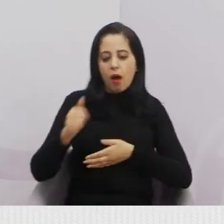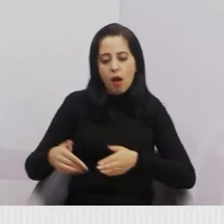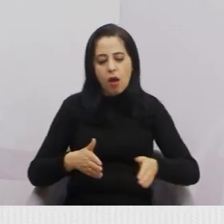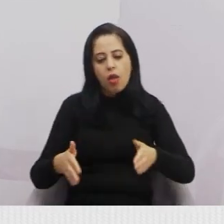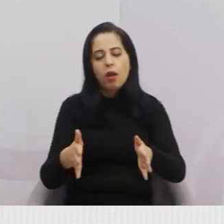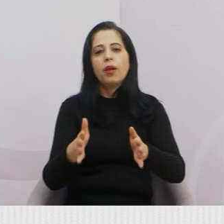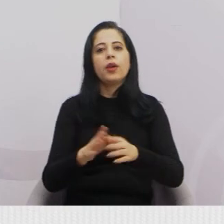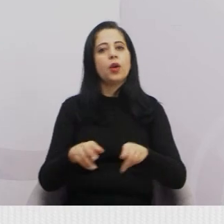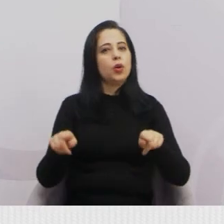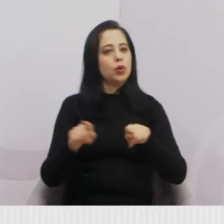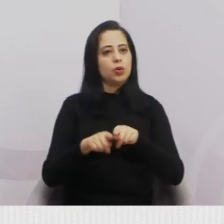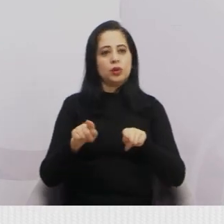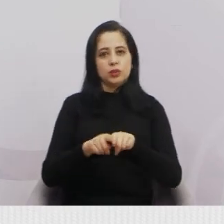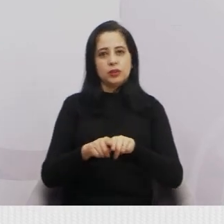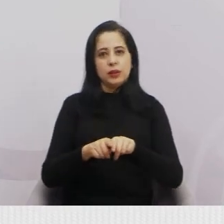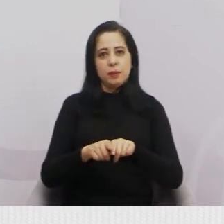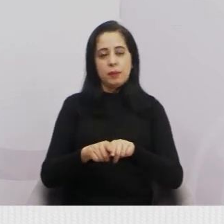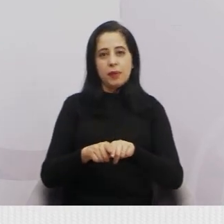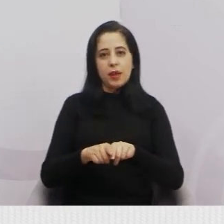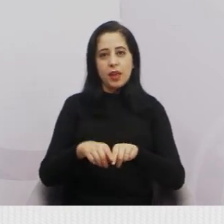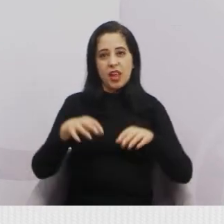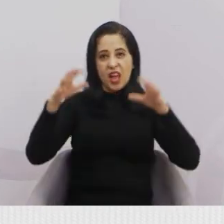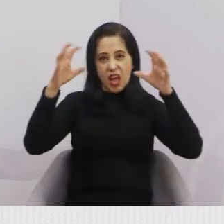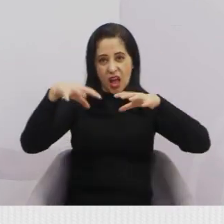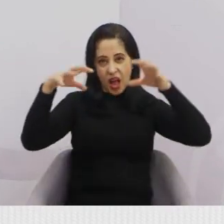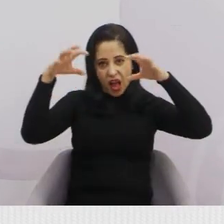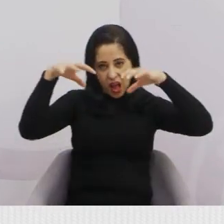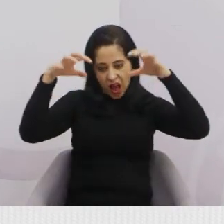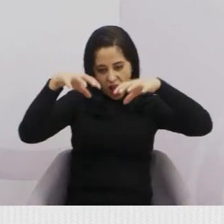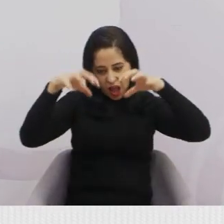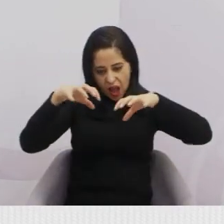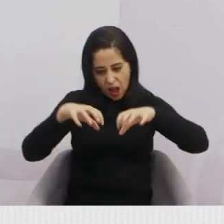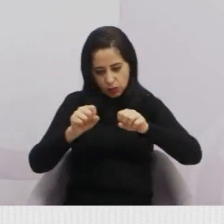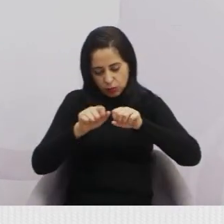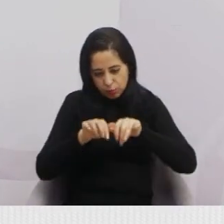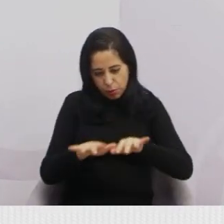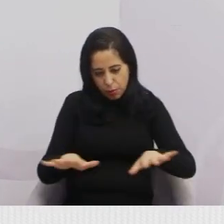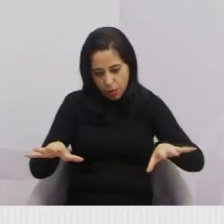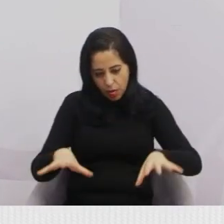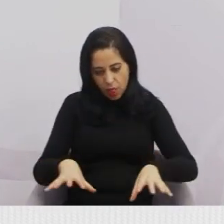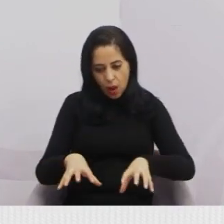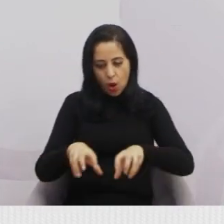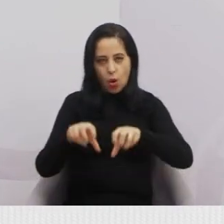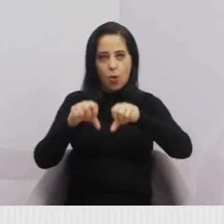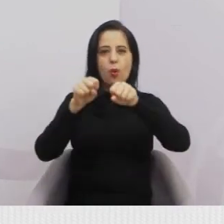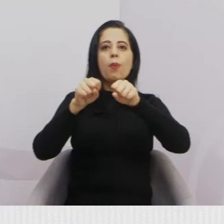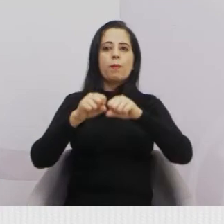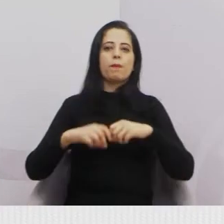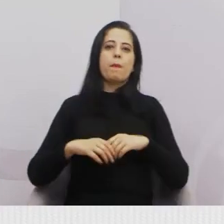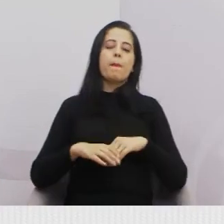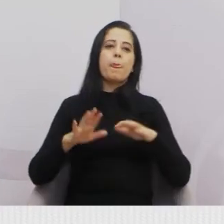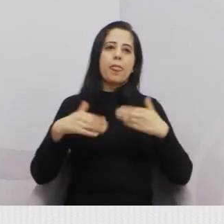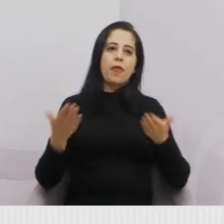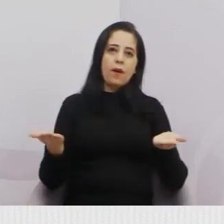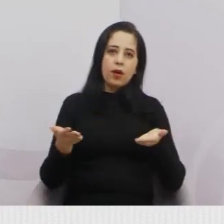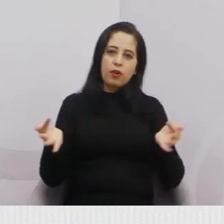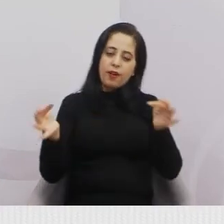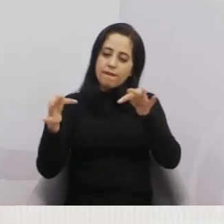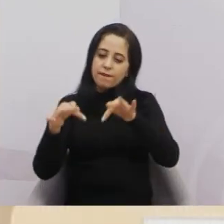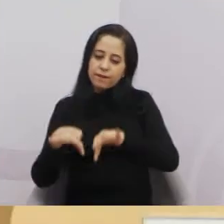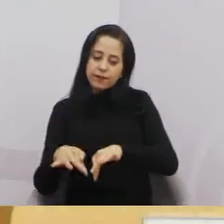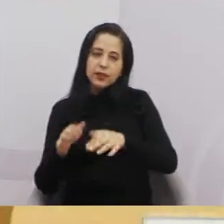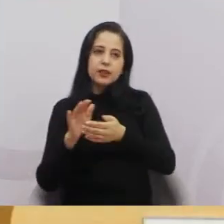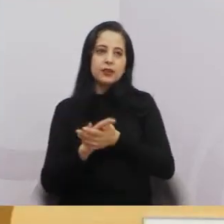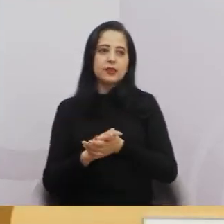drenagem de águas pluviais, no caso. Então, gostaria aqui de estar encerrando a minha fala,